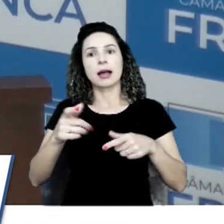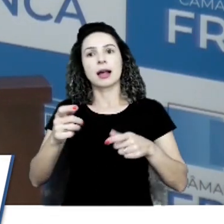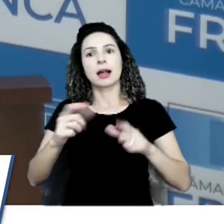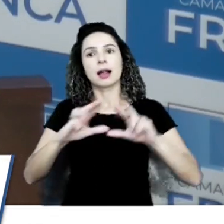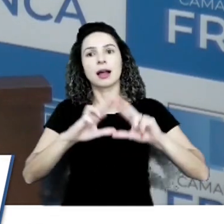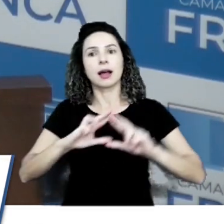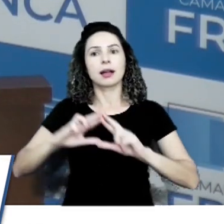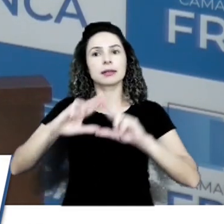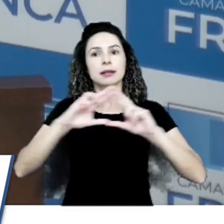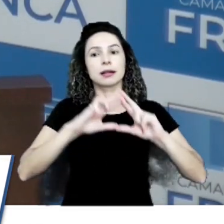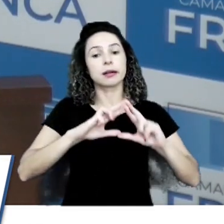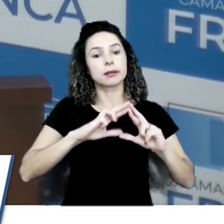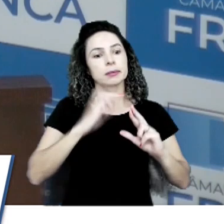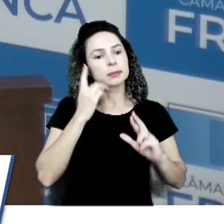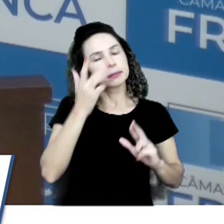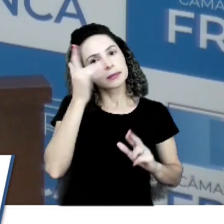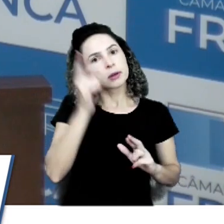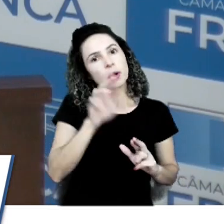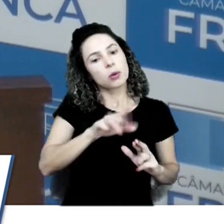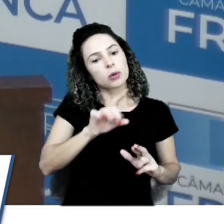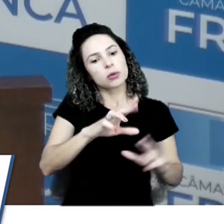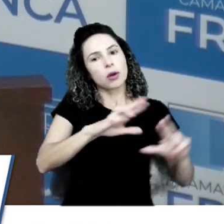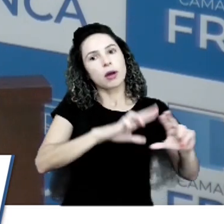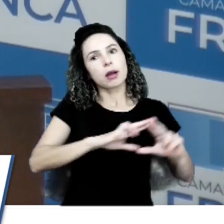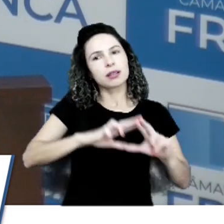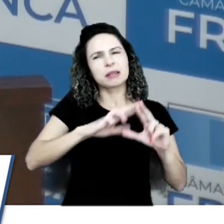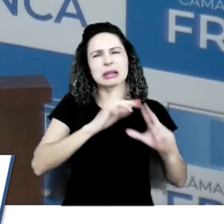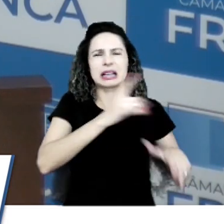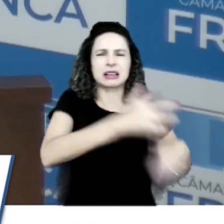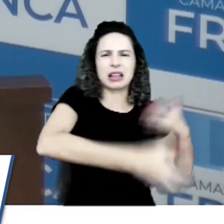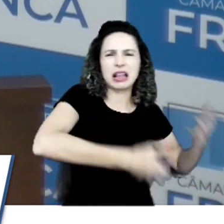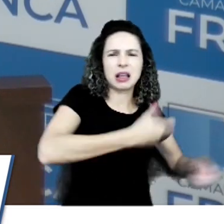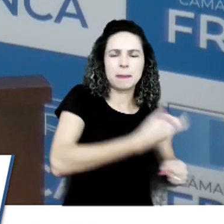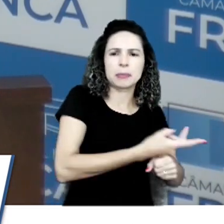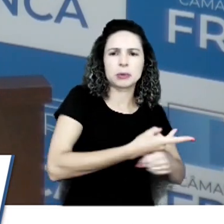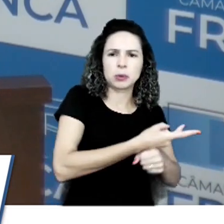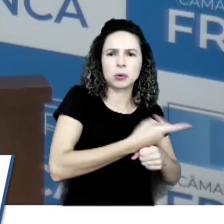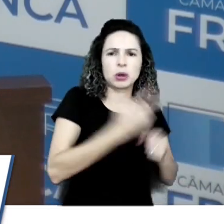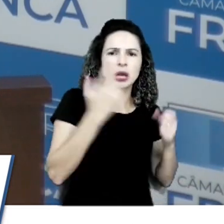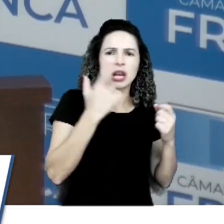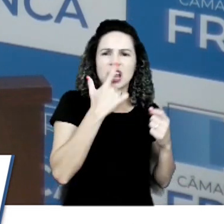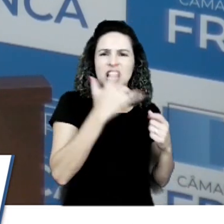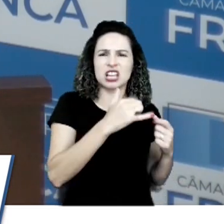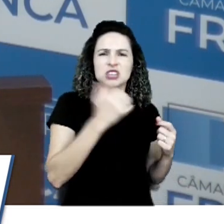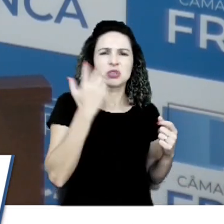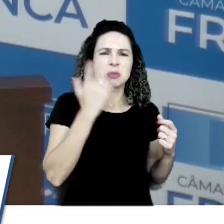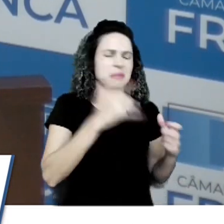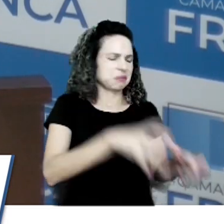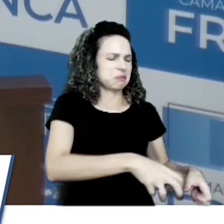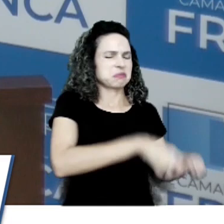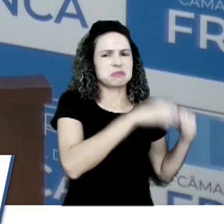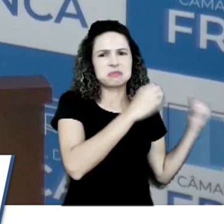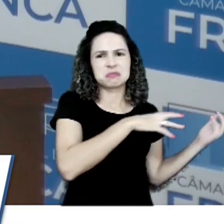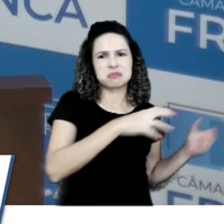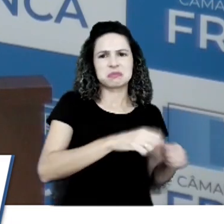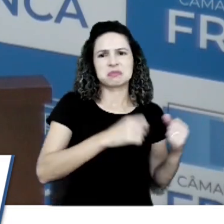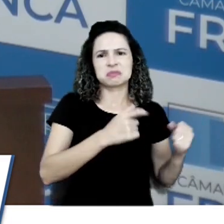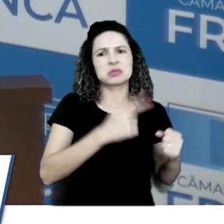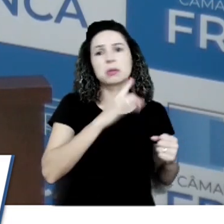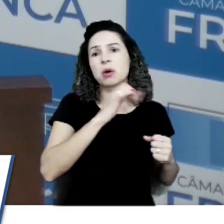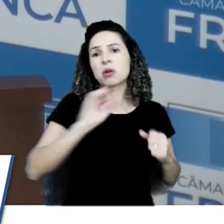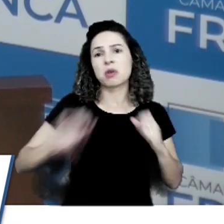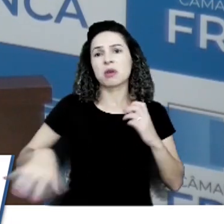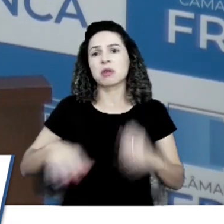a pessoa a mexer só no reciclado, porque quando eles vão procurar no lixo comum, coisa reciclada, eles pegam o lhes interessa, e o resto eles jogam fora.